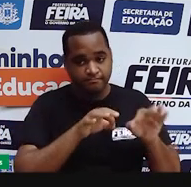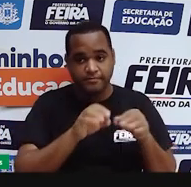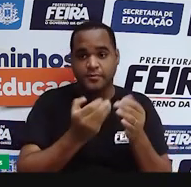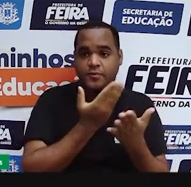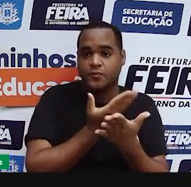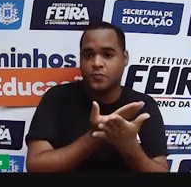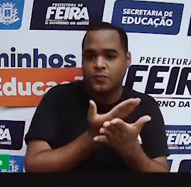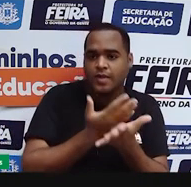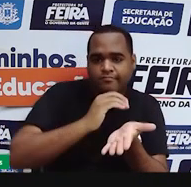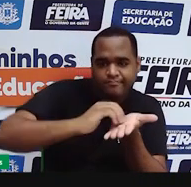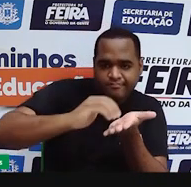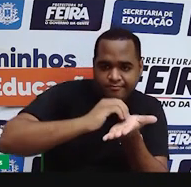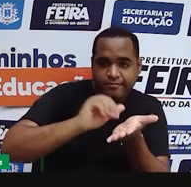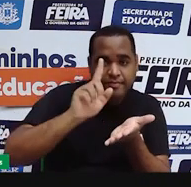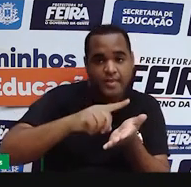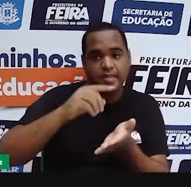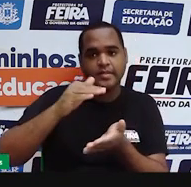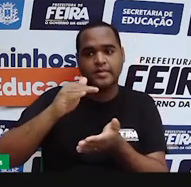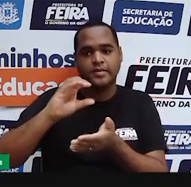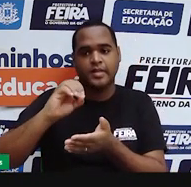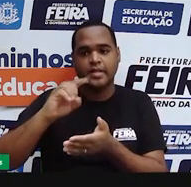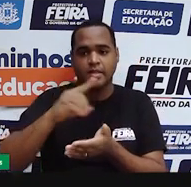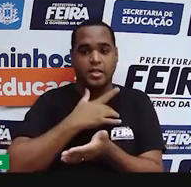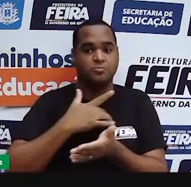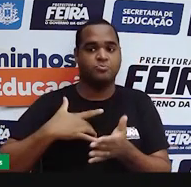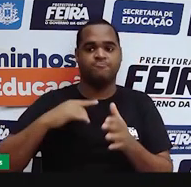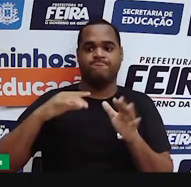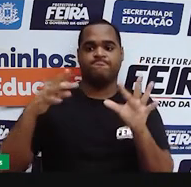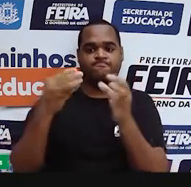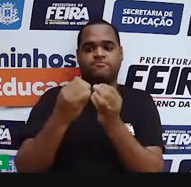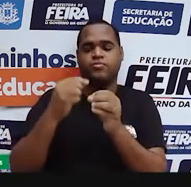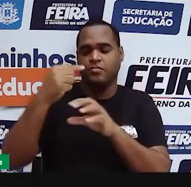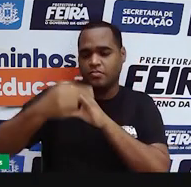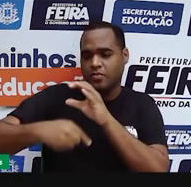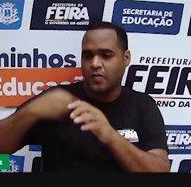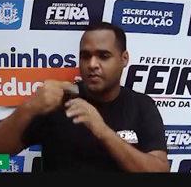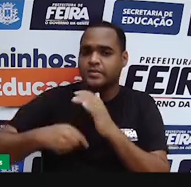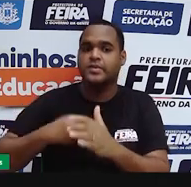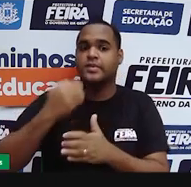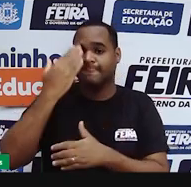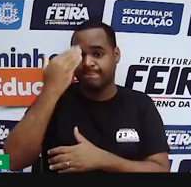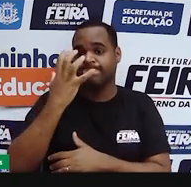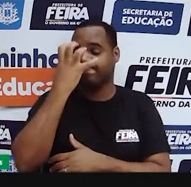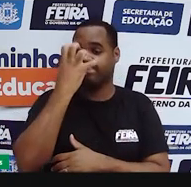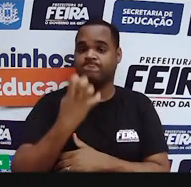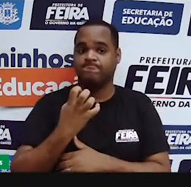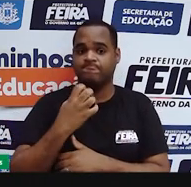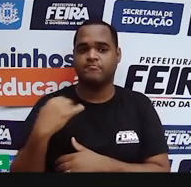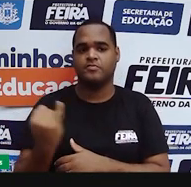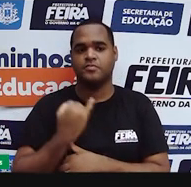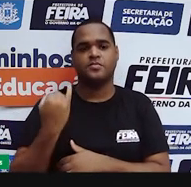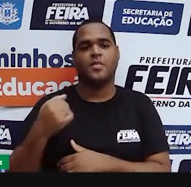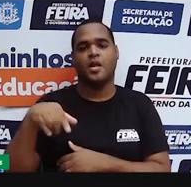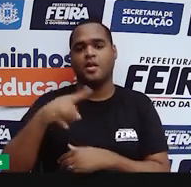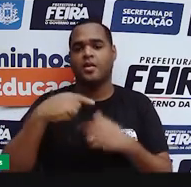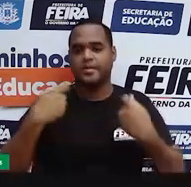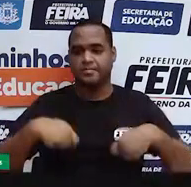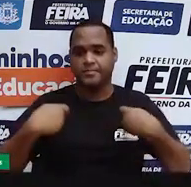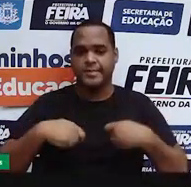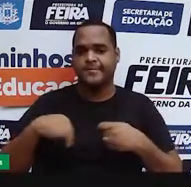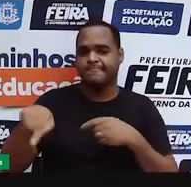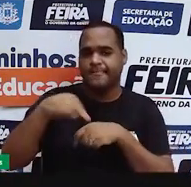ameaças à saúde pública global. Então, isso é uma coisa muito séria que precisa ser discutida.